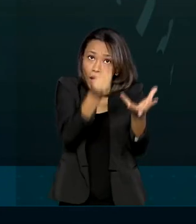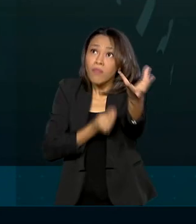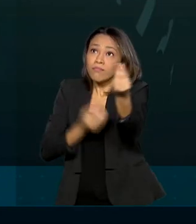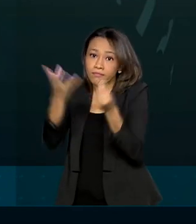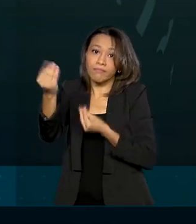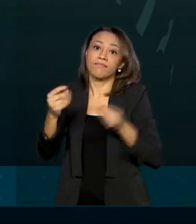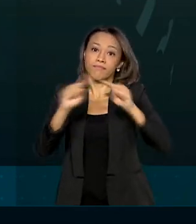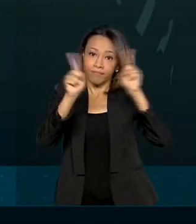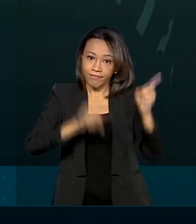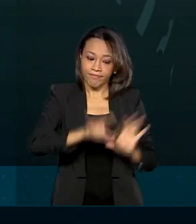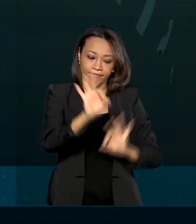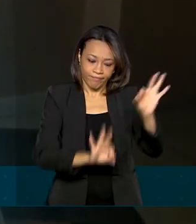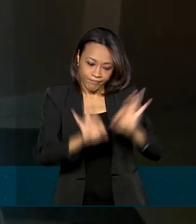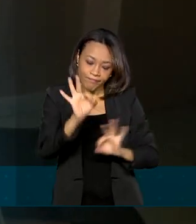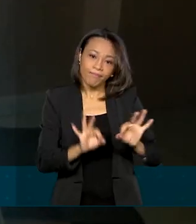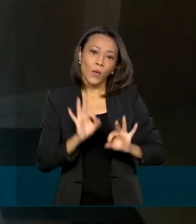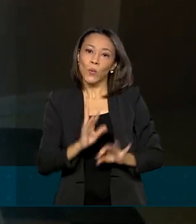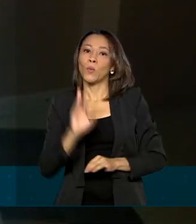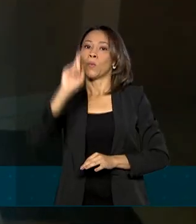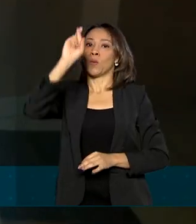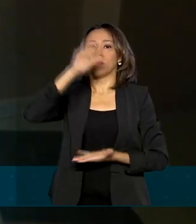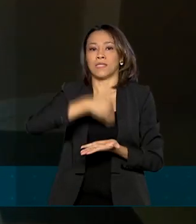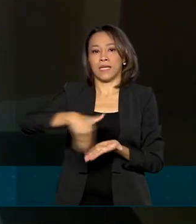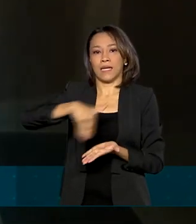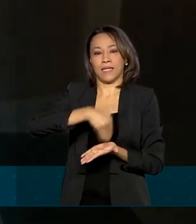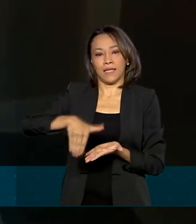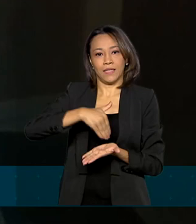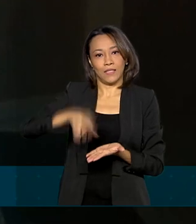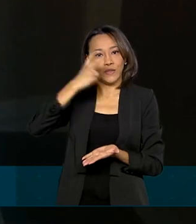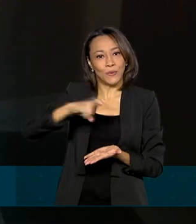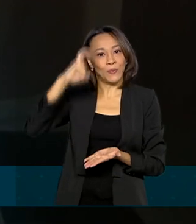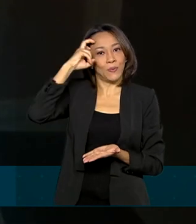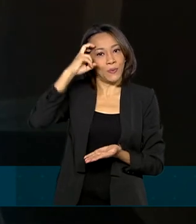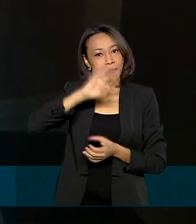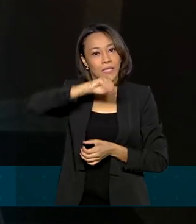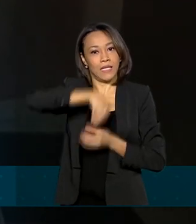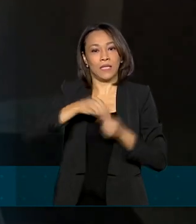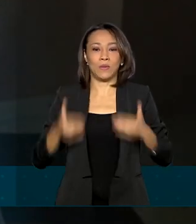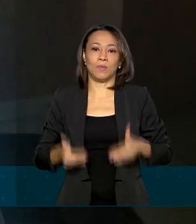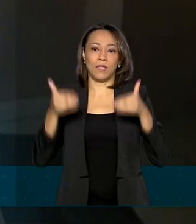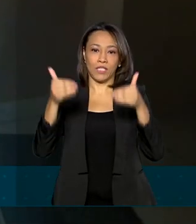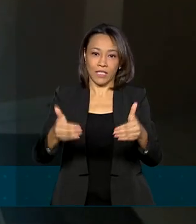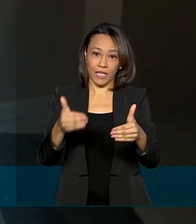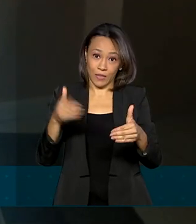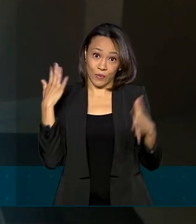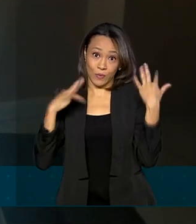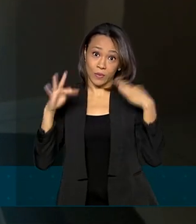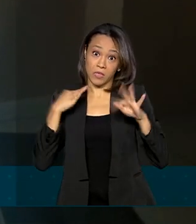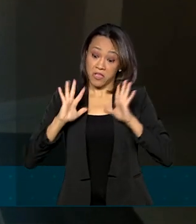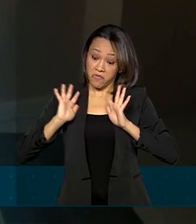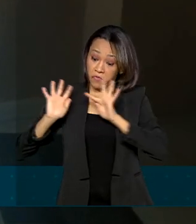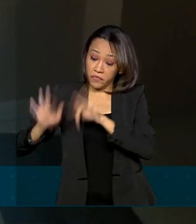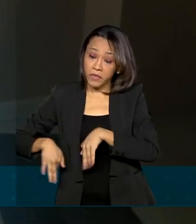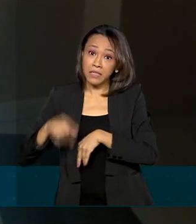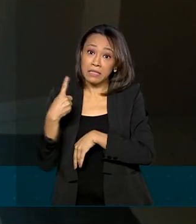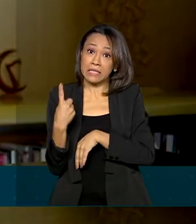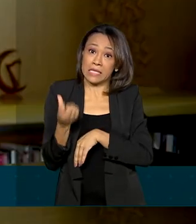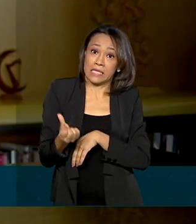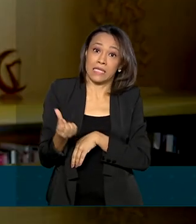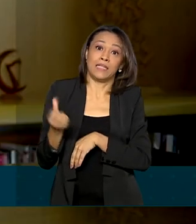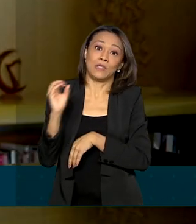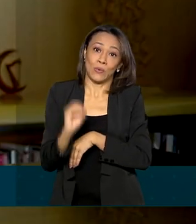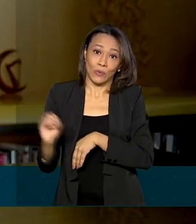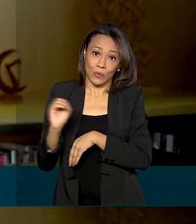ação para a Secretaria de Cultura do Ministério do Turismo. E o prazo termina no dia 16 de outubro.